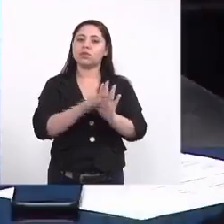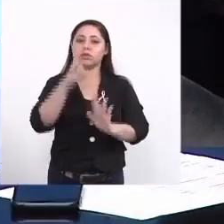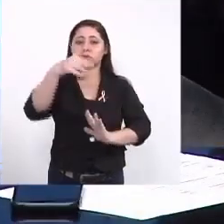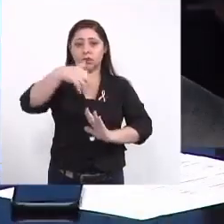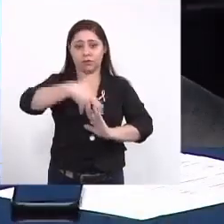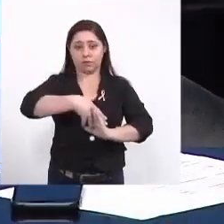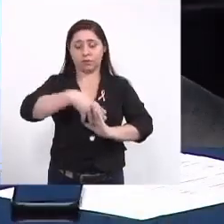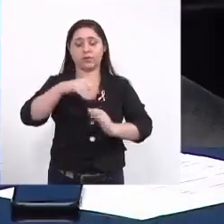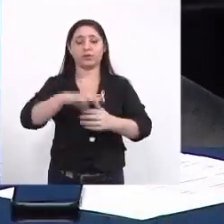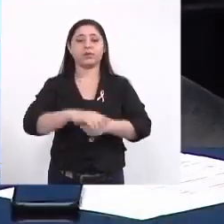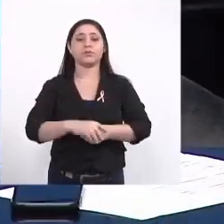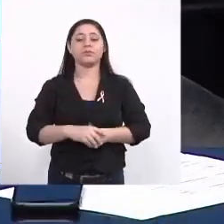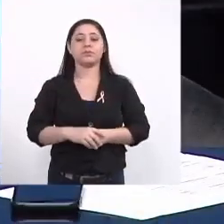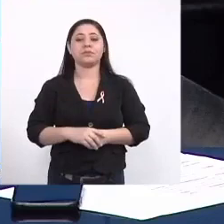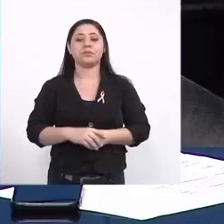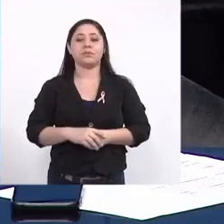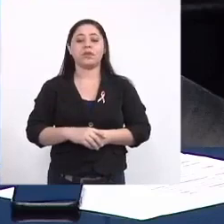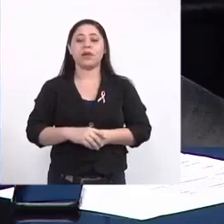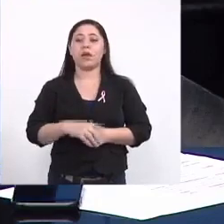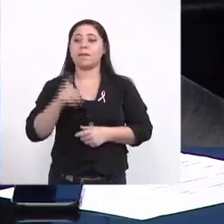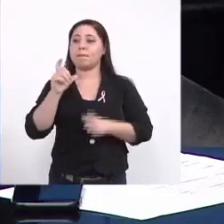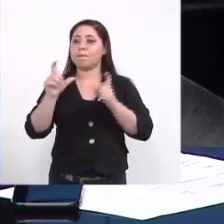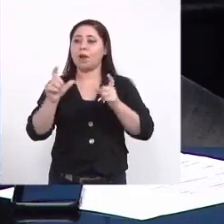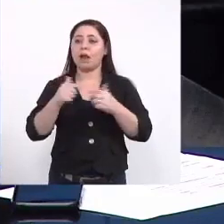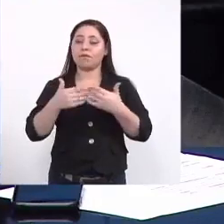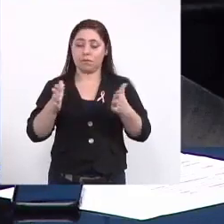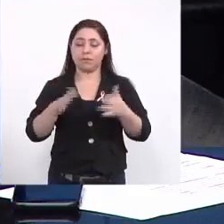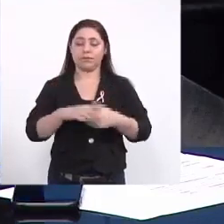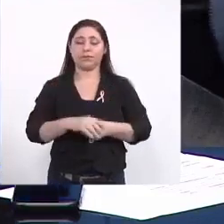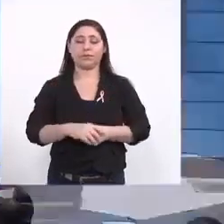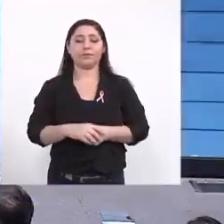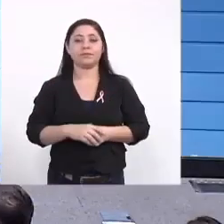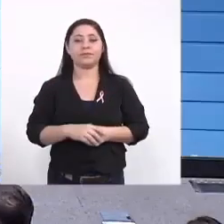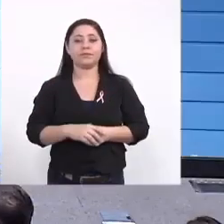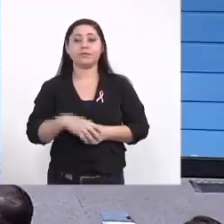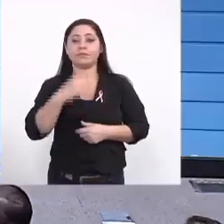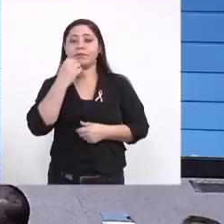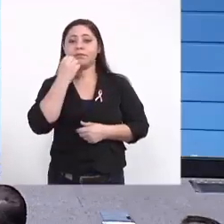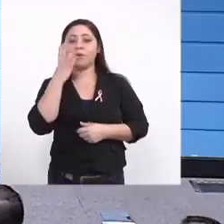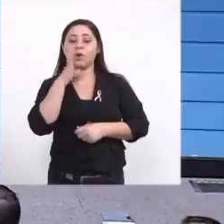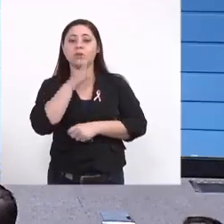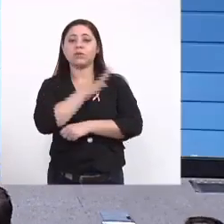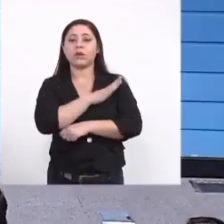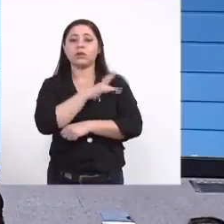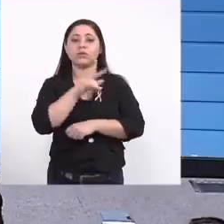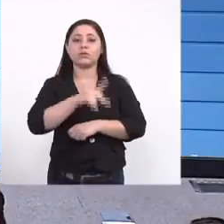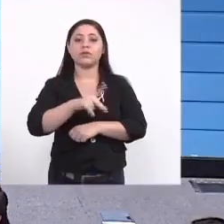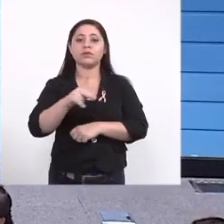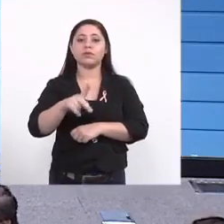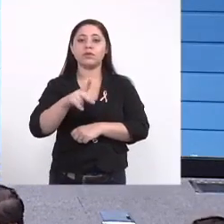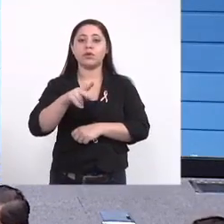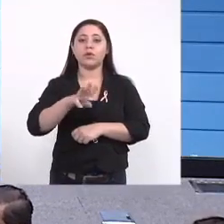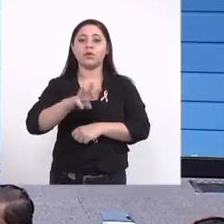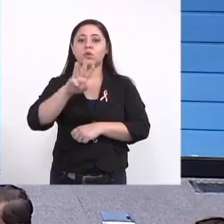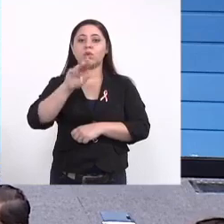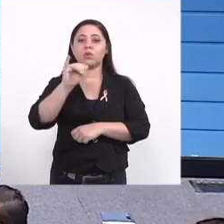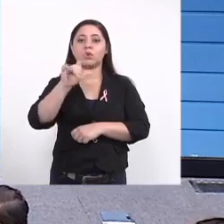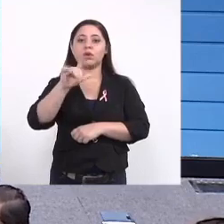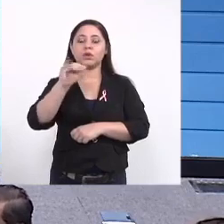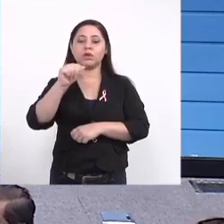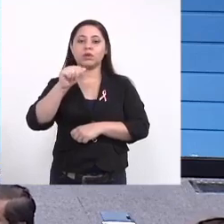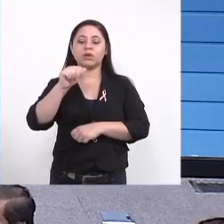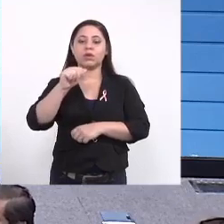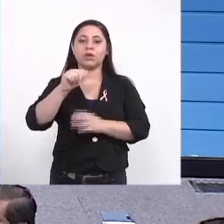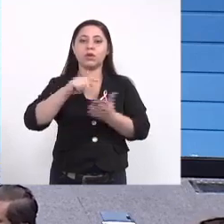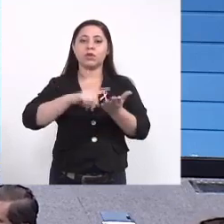UFMS ainda com a palavra aberta boa tarde professor meu nome é William sou presidente da